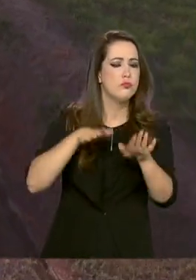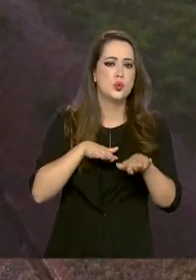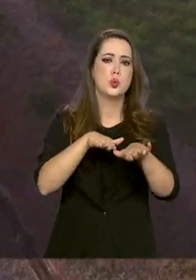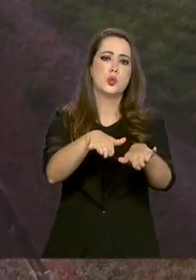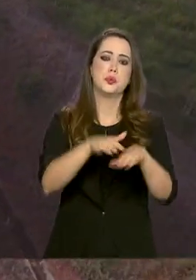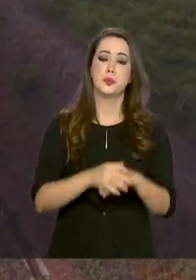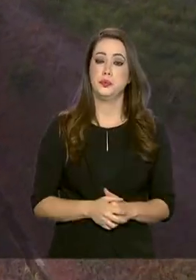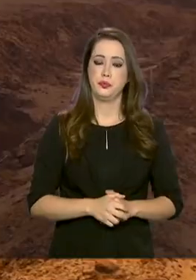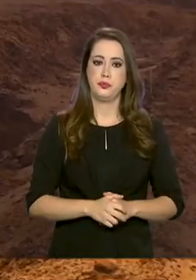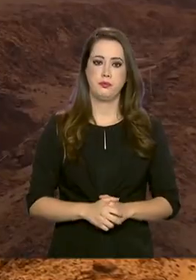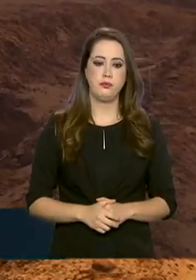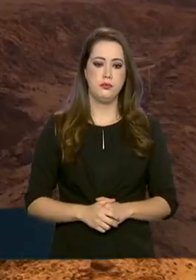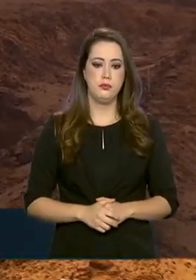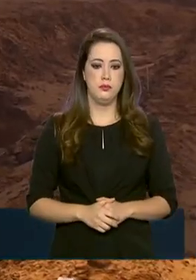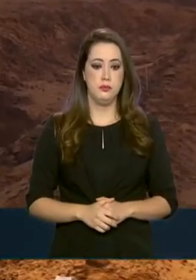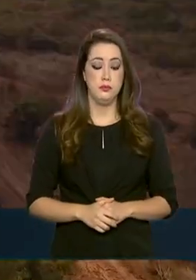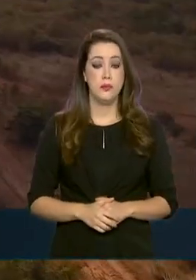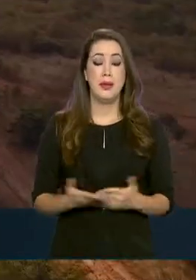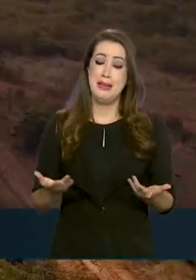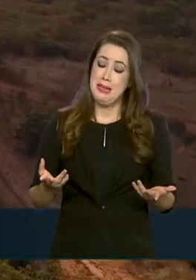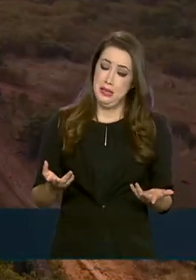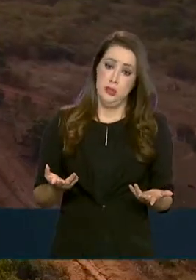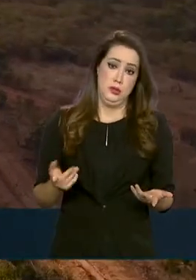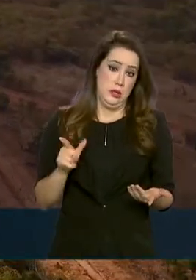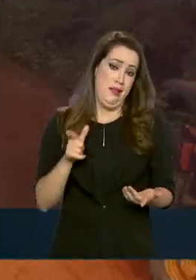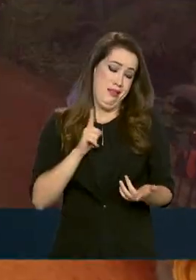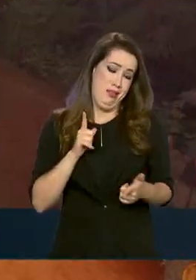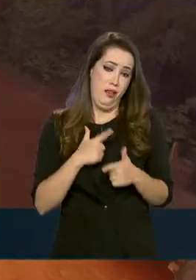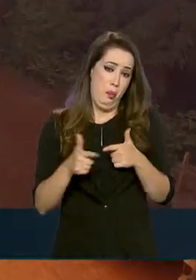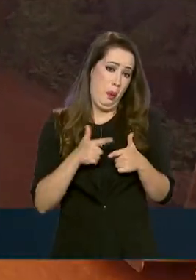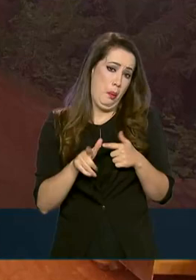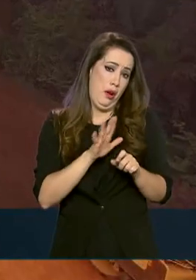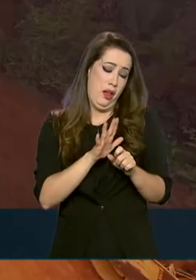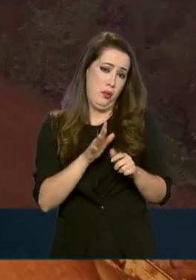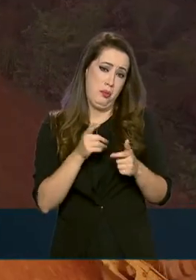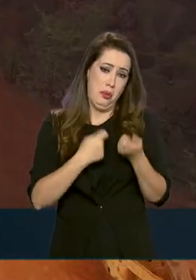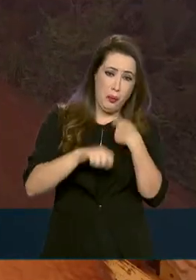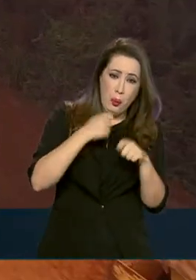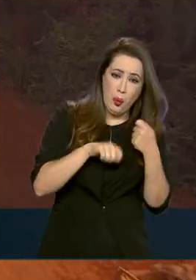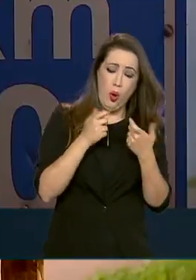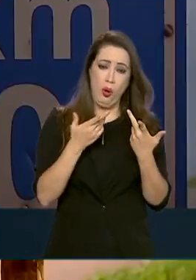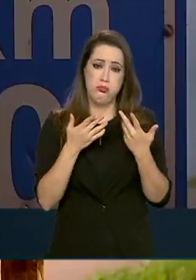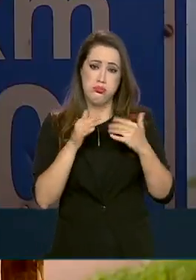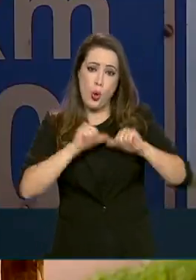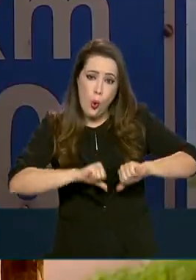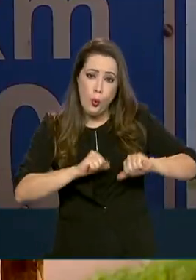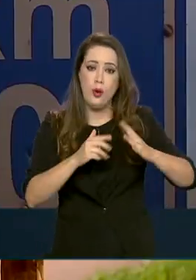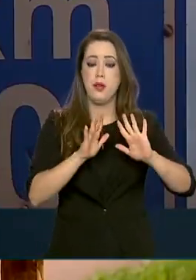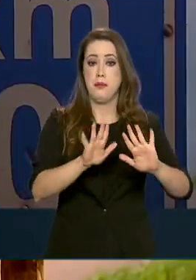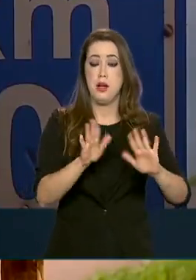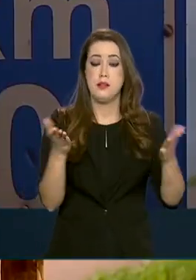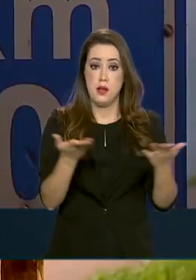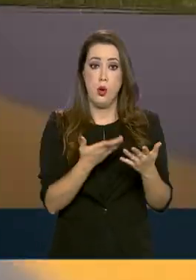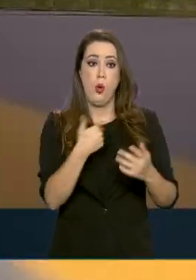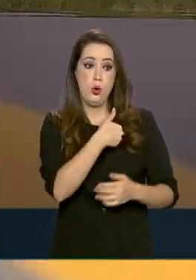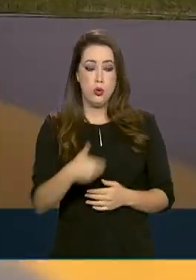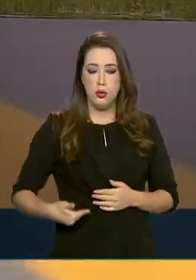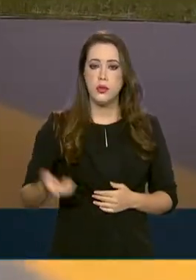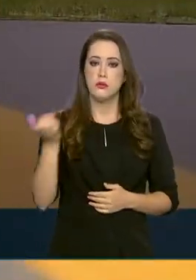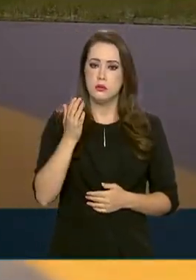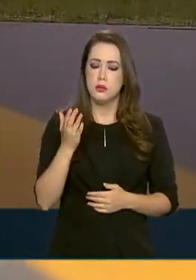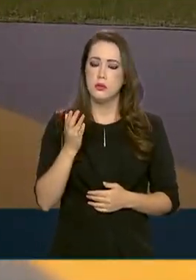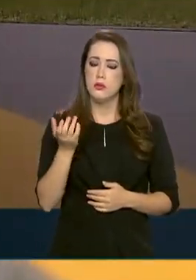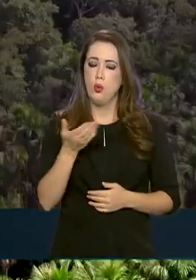Mesmo com o agravamento da crise econômica, a decisão do governo foi pela manutenção das obras de infraestrutura nas